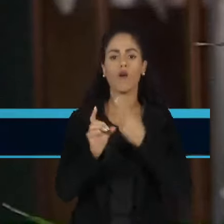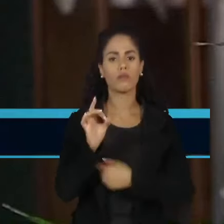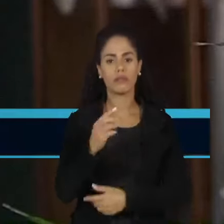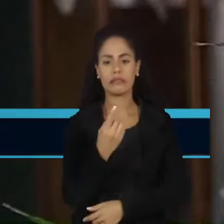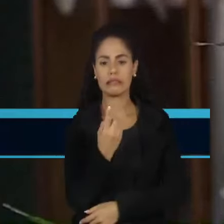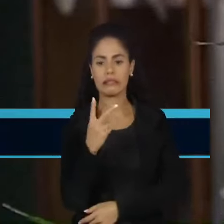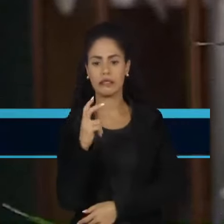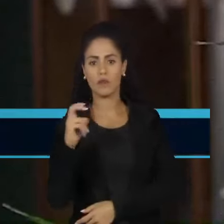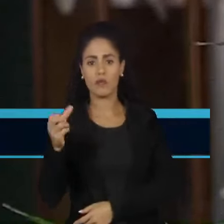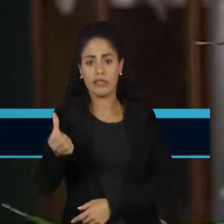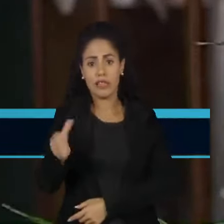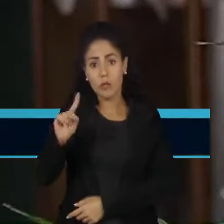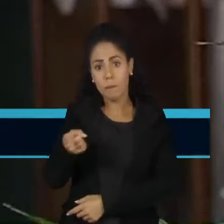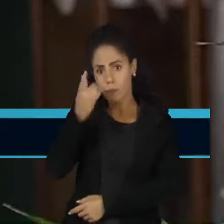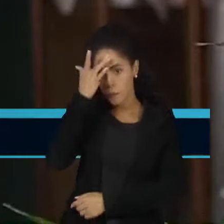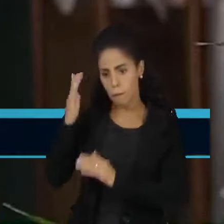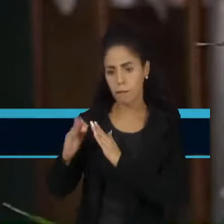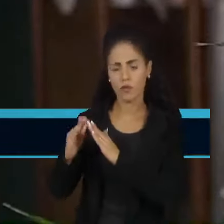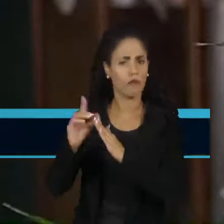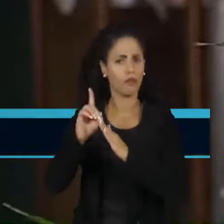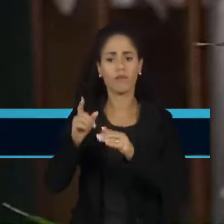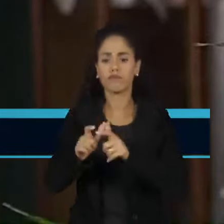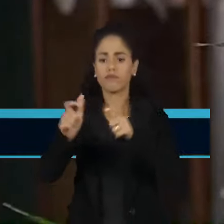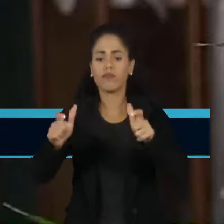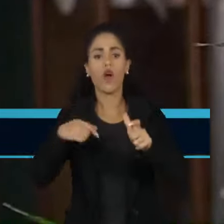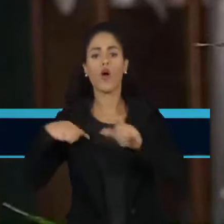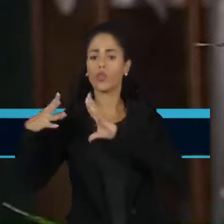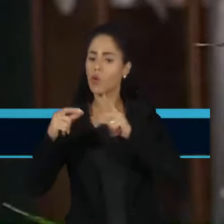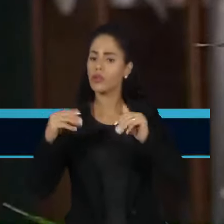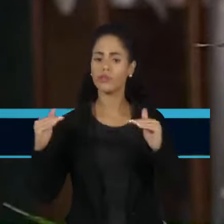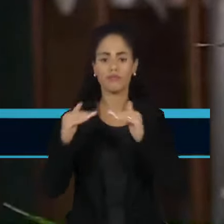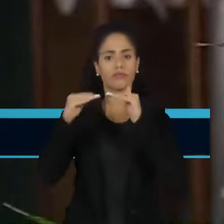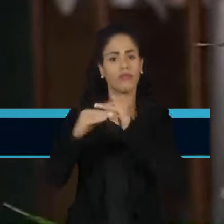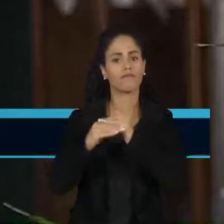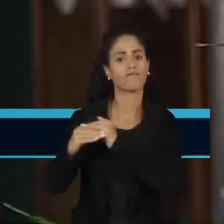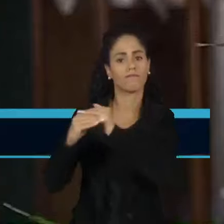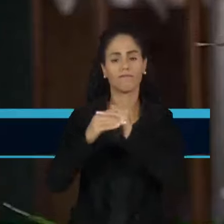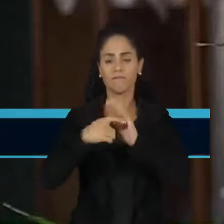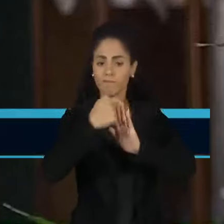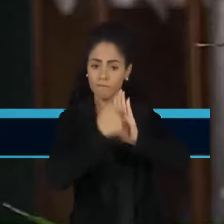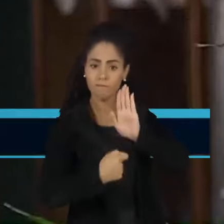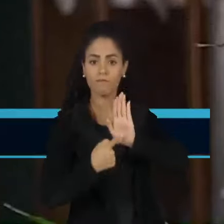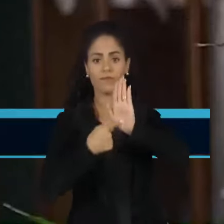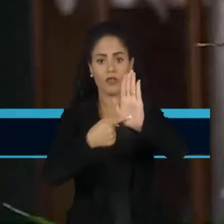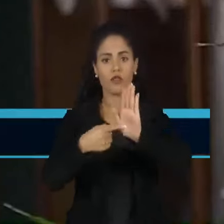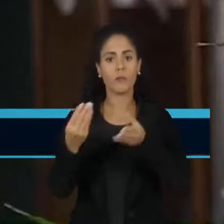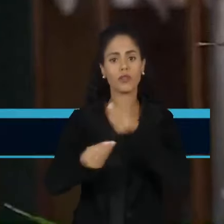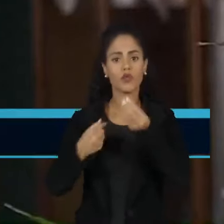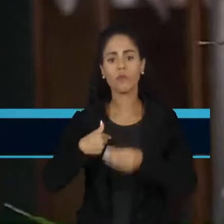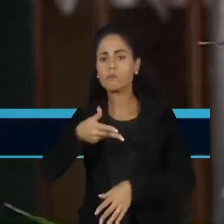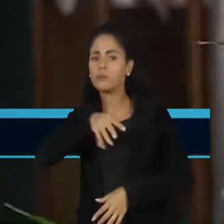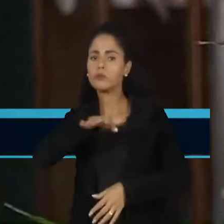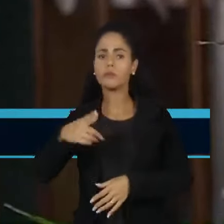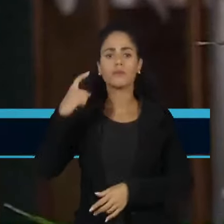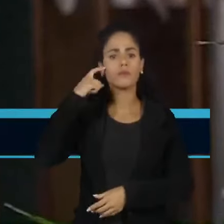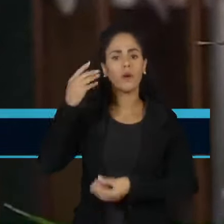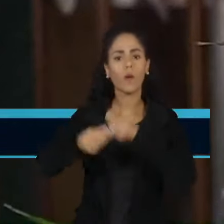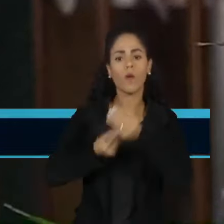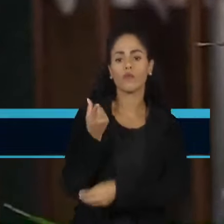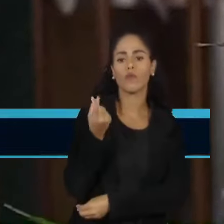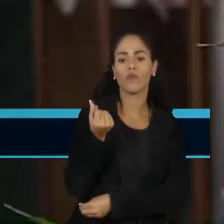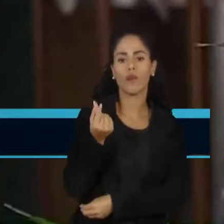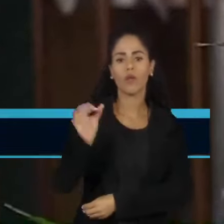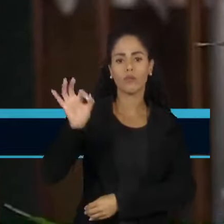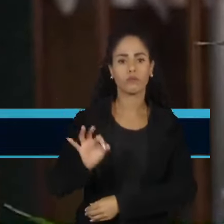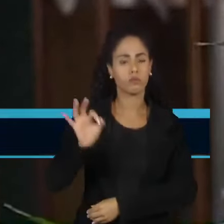156 mil habitantes, como prevê o projeto original. Ainda não há qualquer estimativa sobre o custo dessa